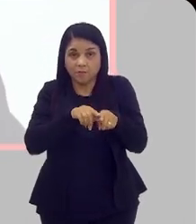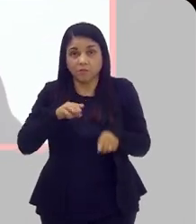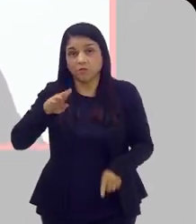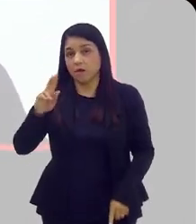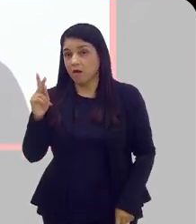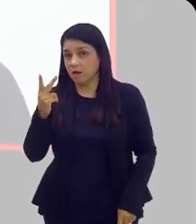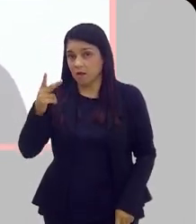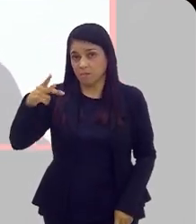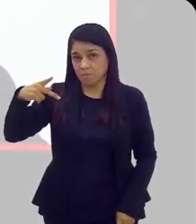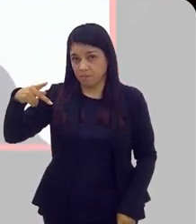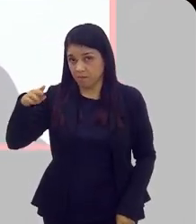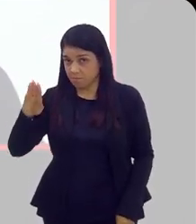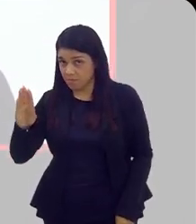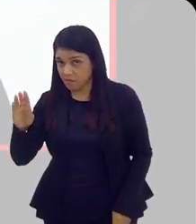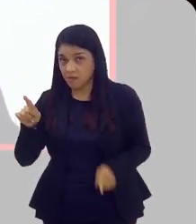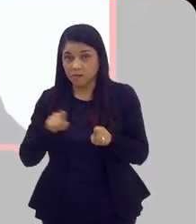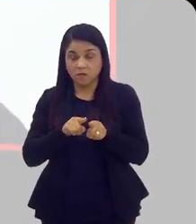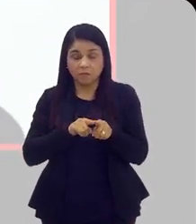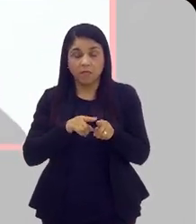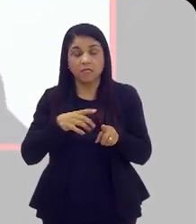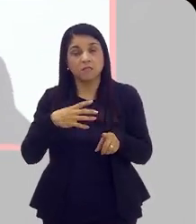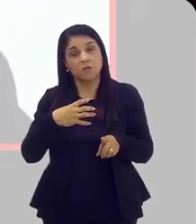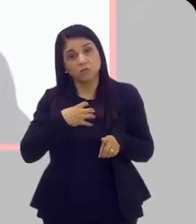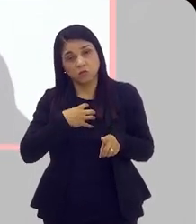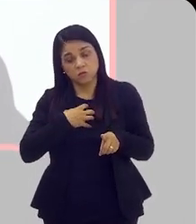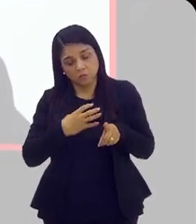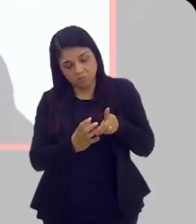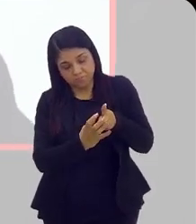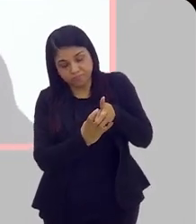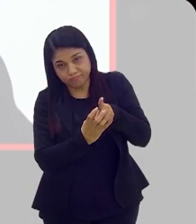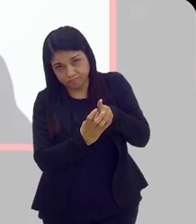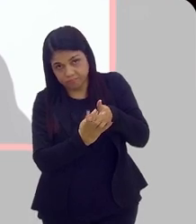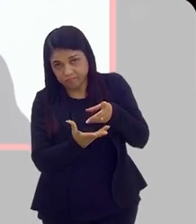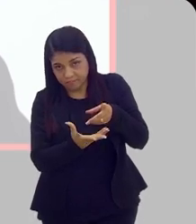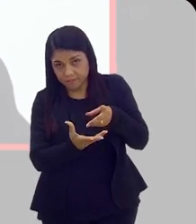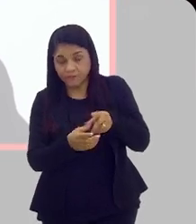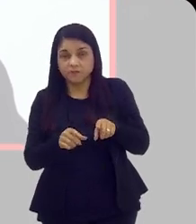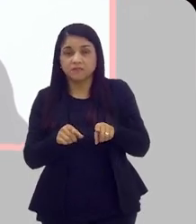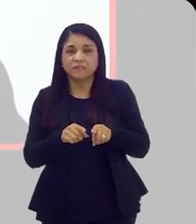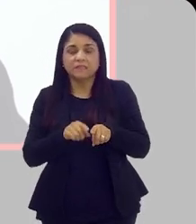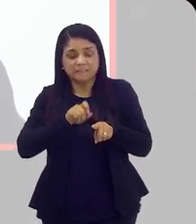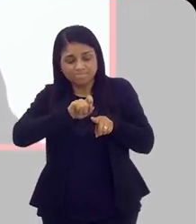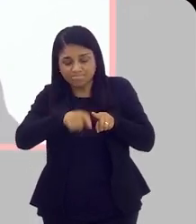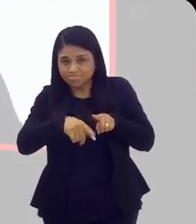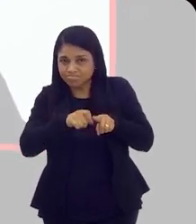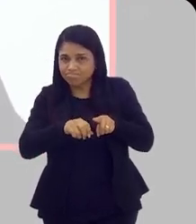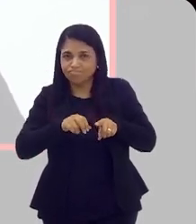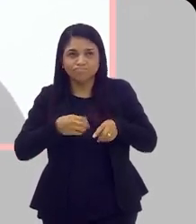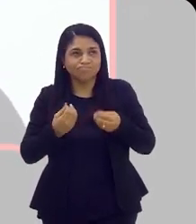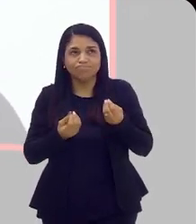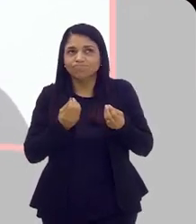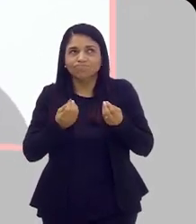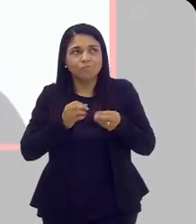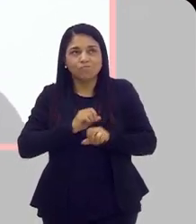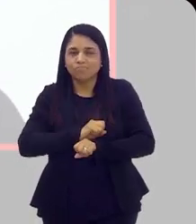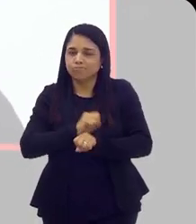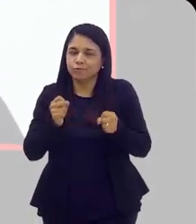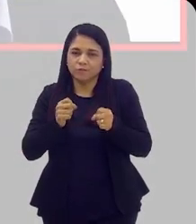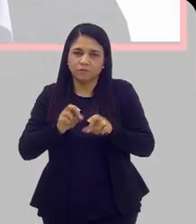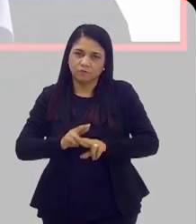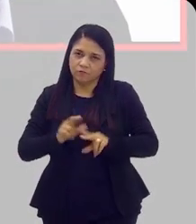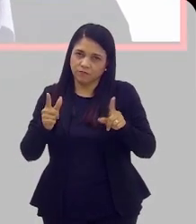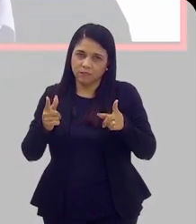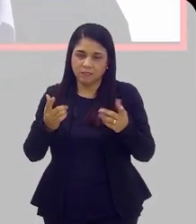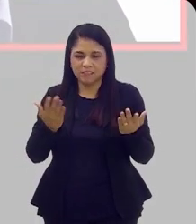que pode ser o HPD, que é o mais comum, ou o sintoma da próstata. Nessa questão urinária, a gente não tem como diferenciar